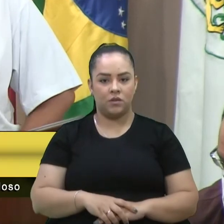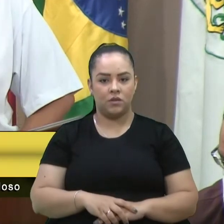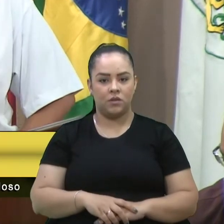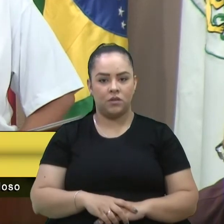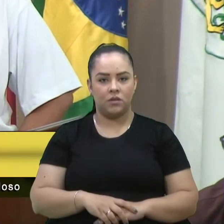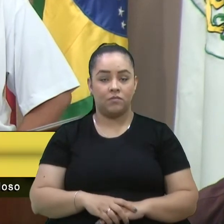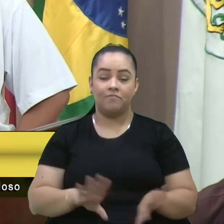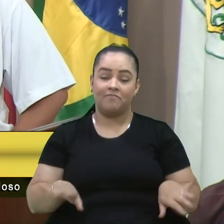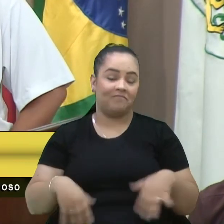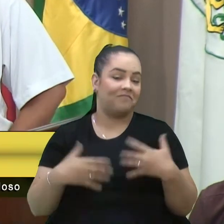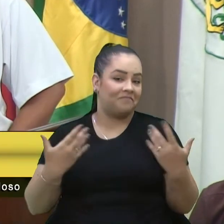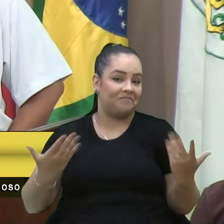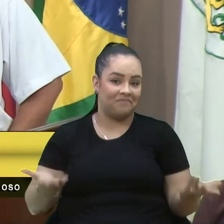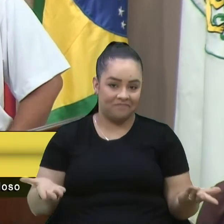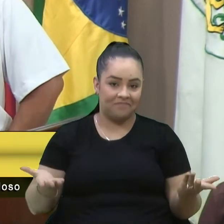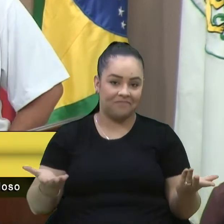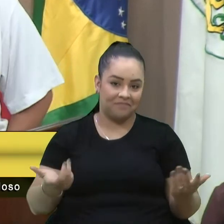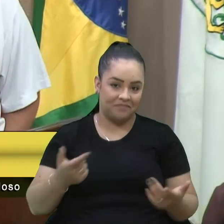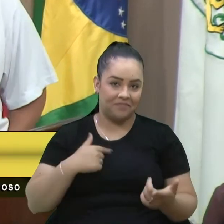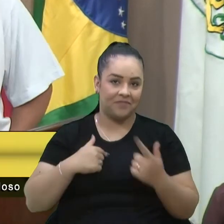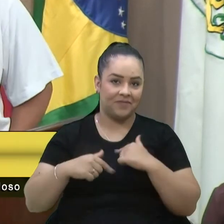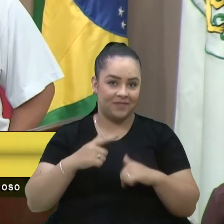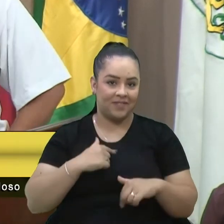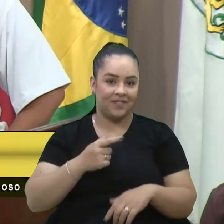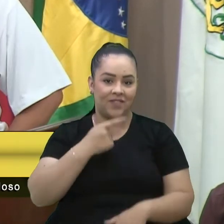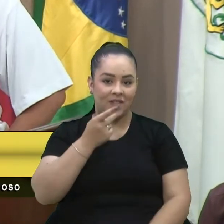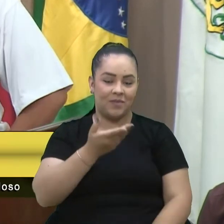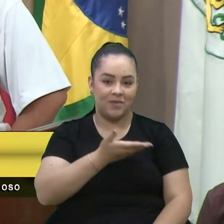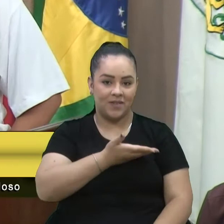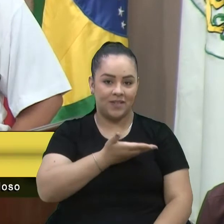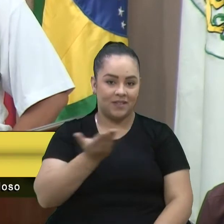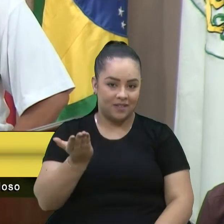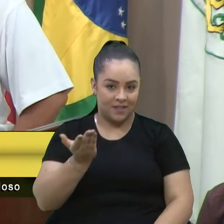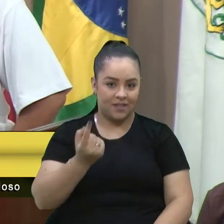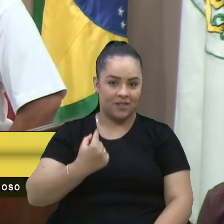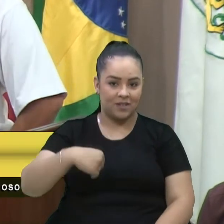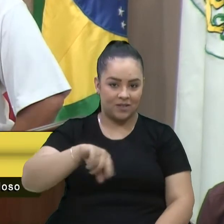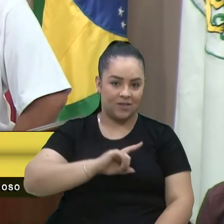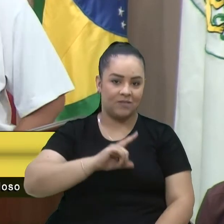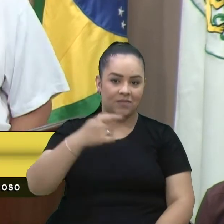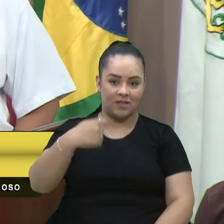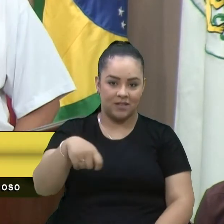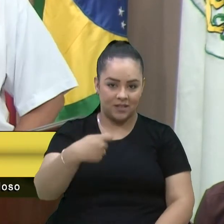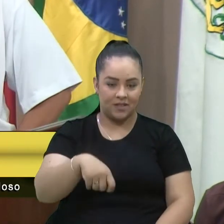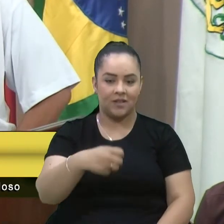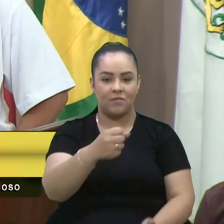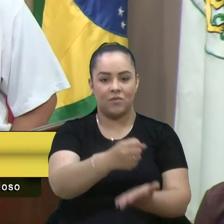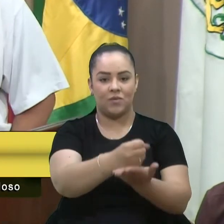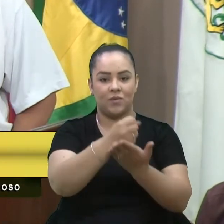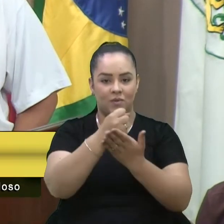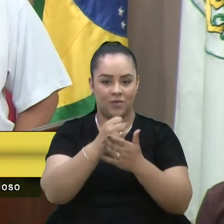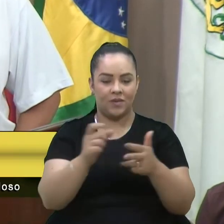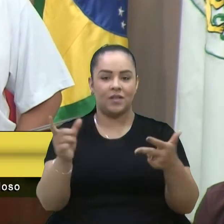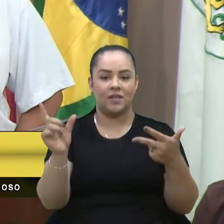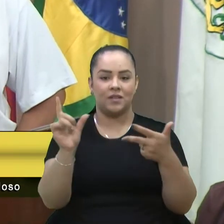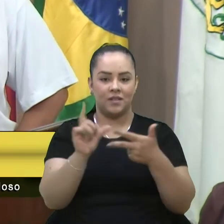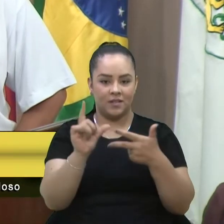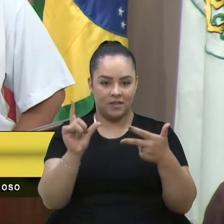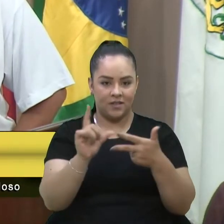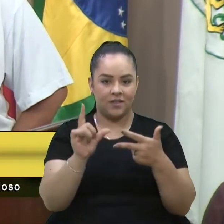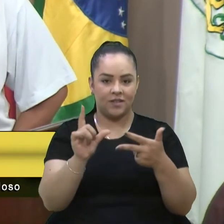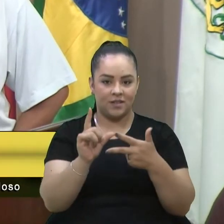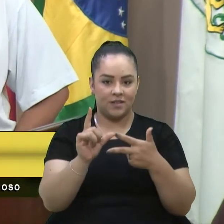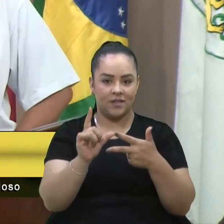Enfim, eu queria dizer para vocês que precisamos do auxílio do Legislativo para